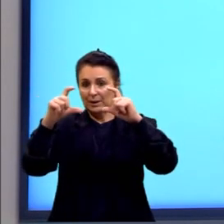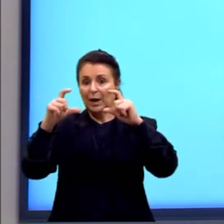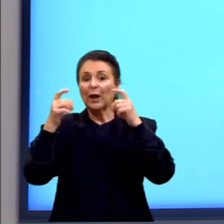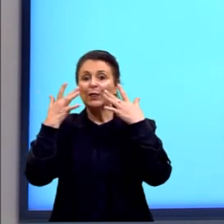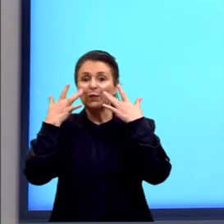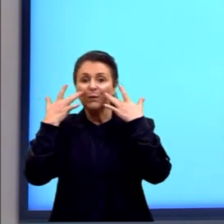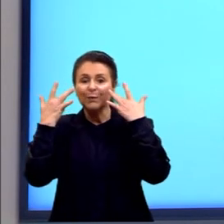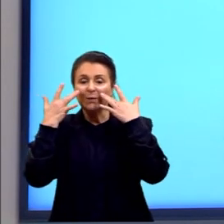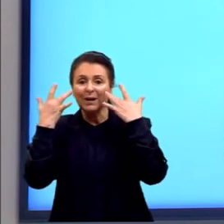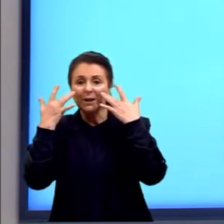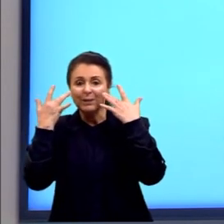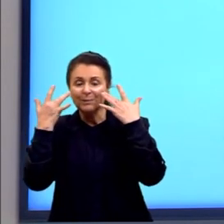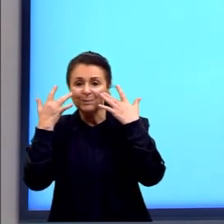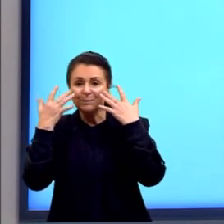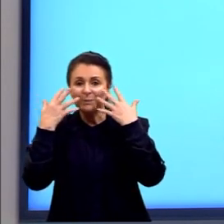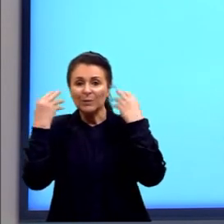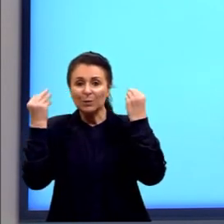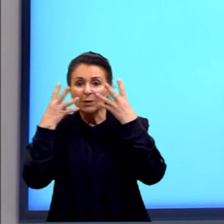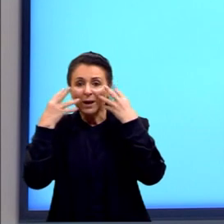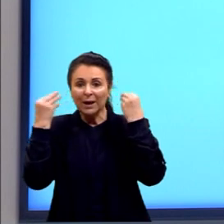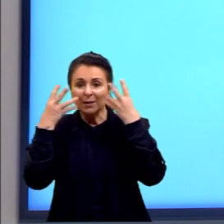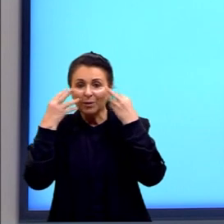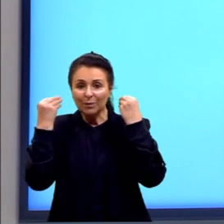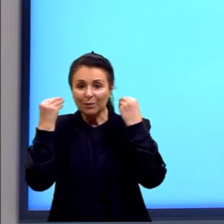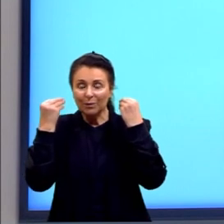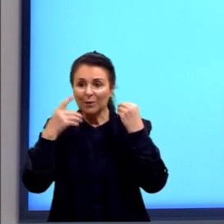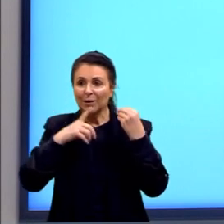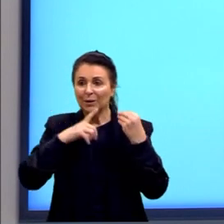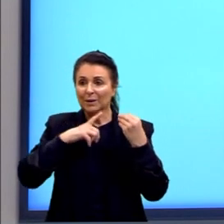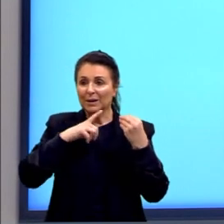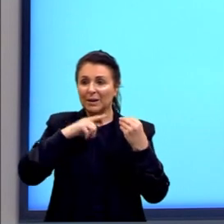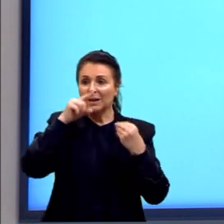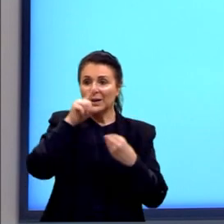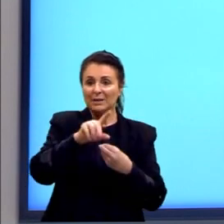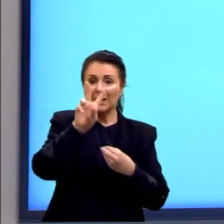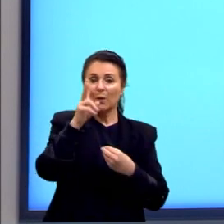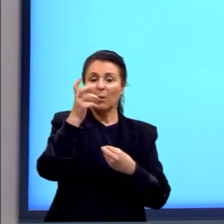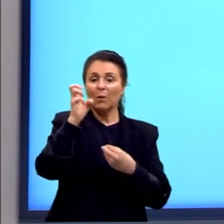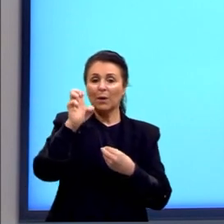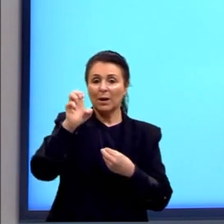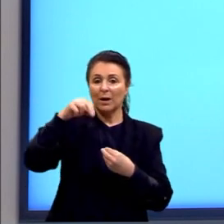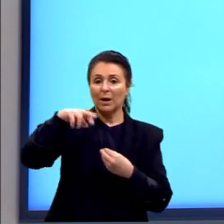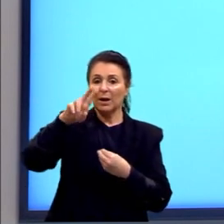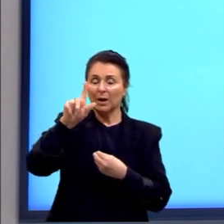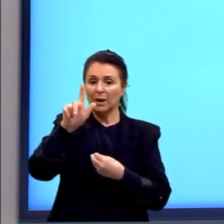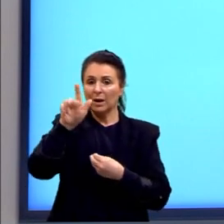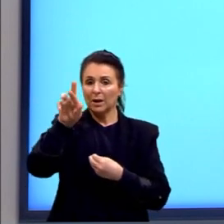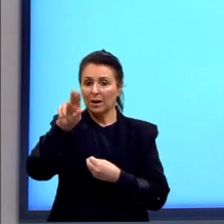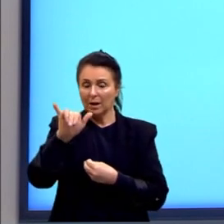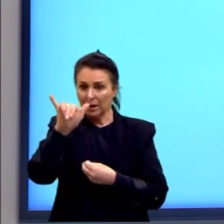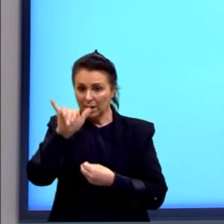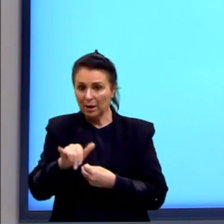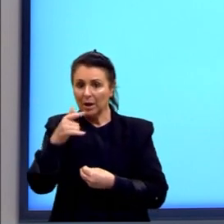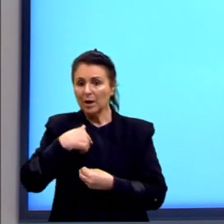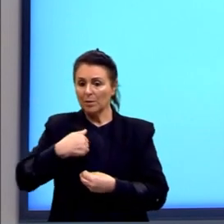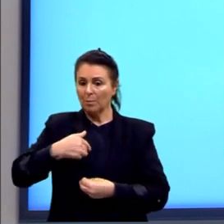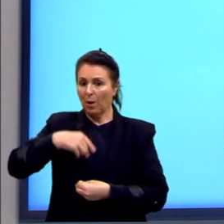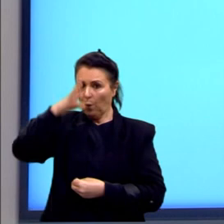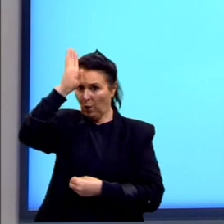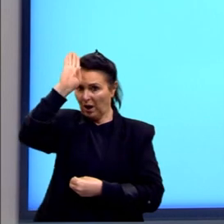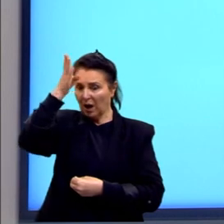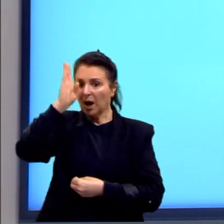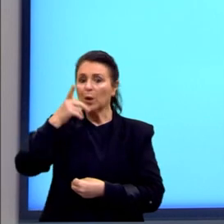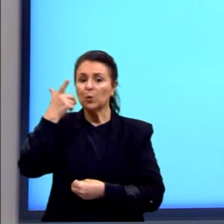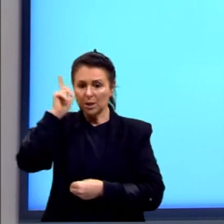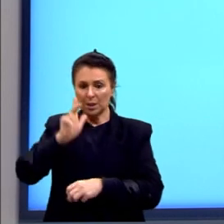o dono dele diz, e esse é o Henry. O meu galo premiado. E o Garfield